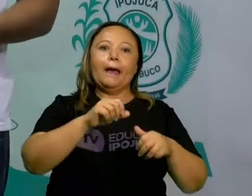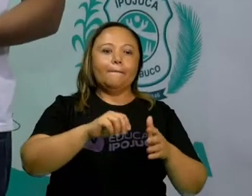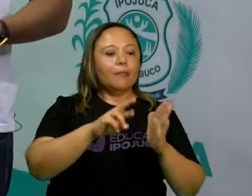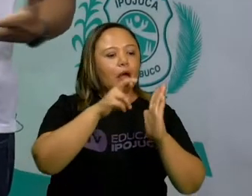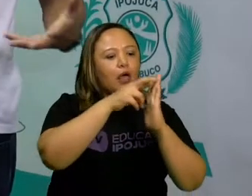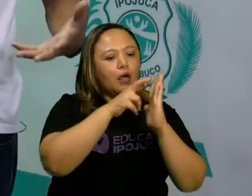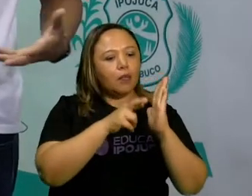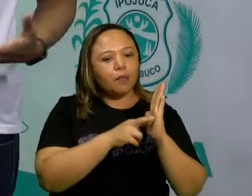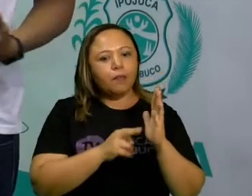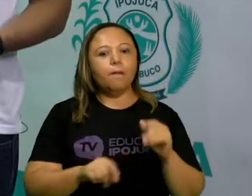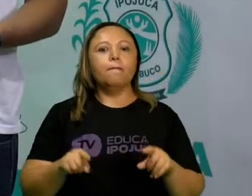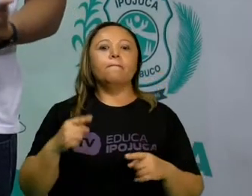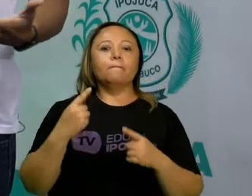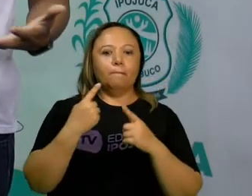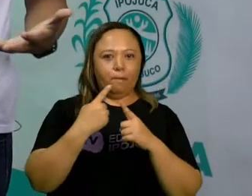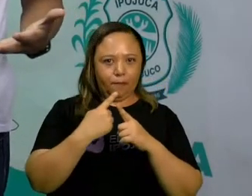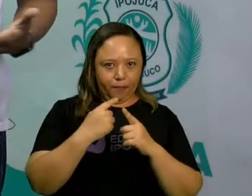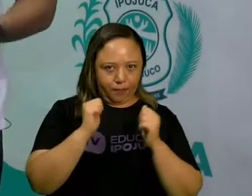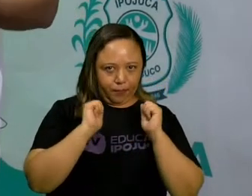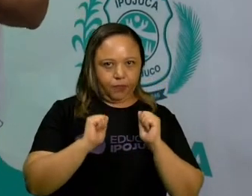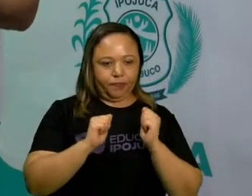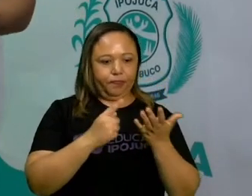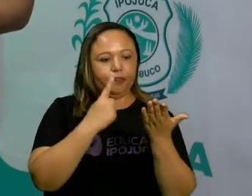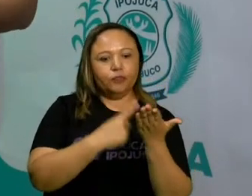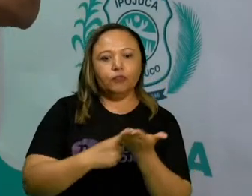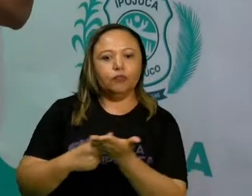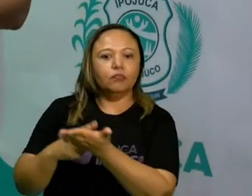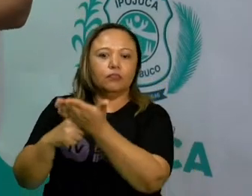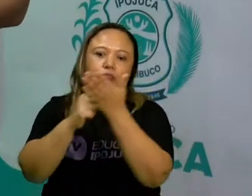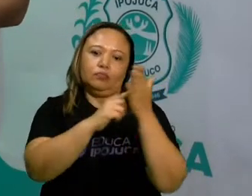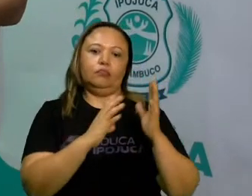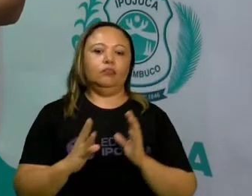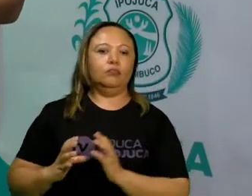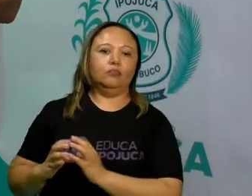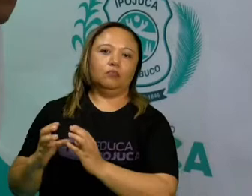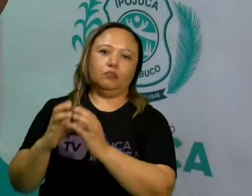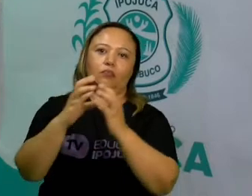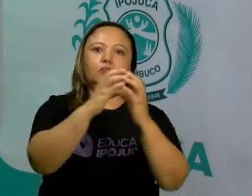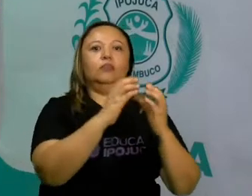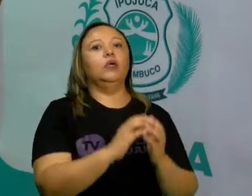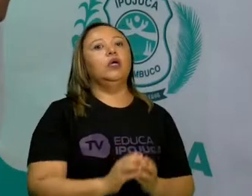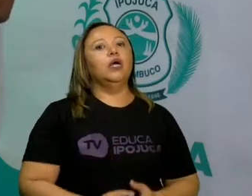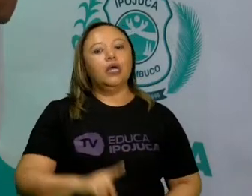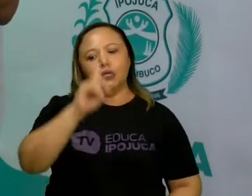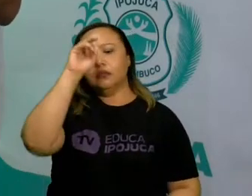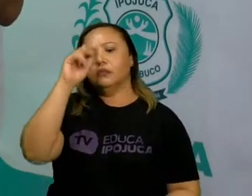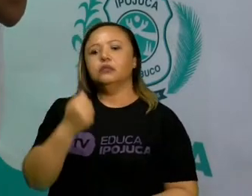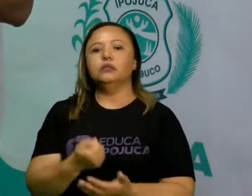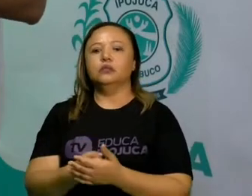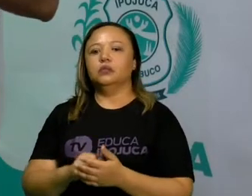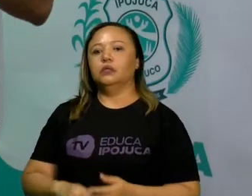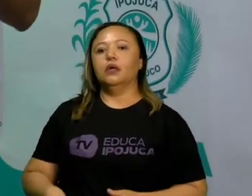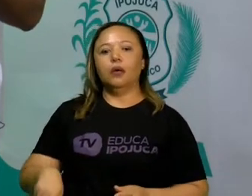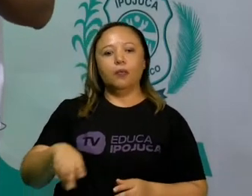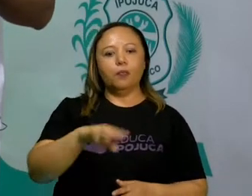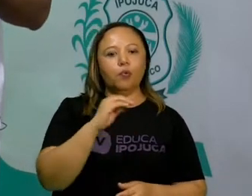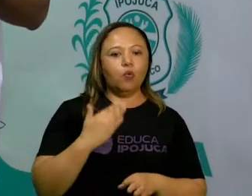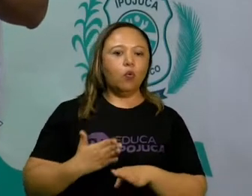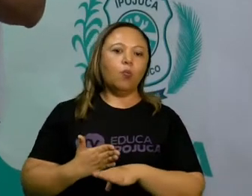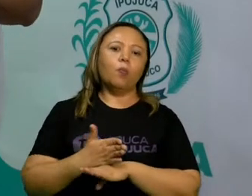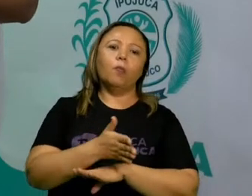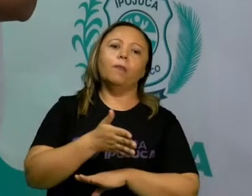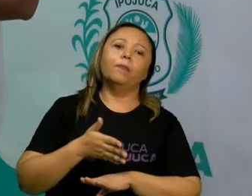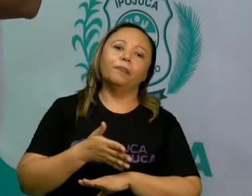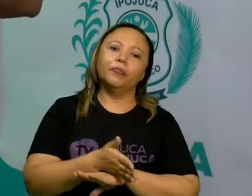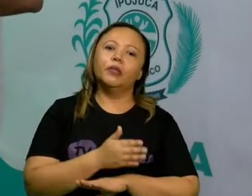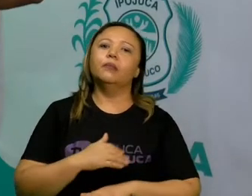combinadas, modificadas, redefinidas a todo momento pelos participantes que ali fazem parte.